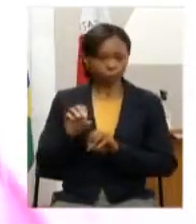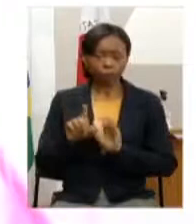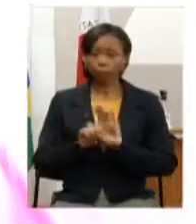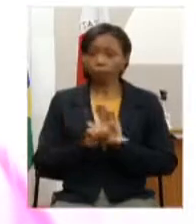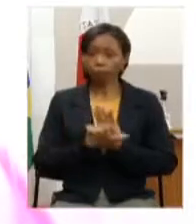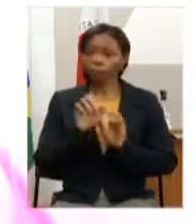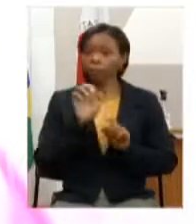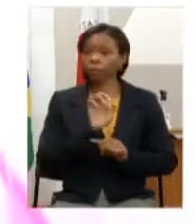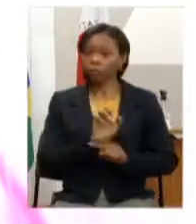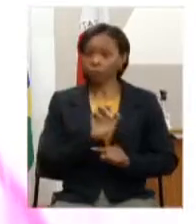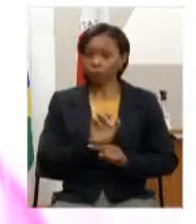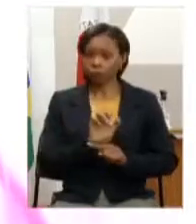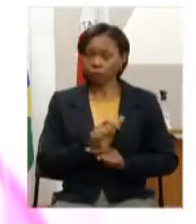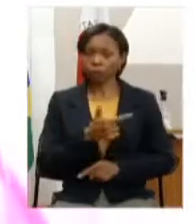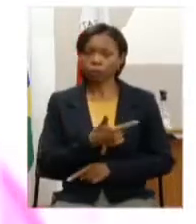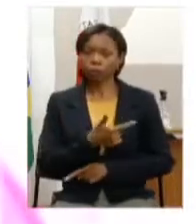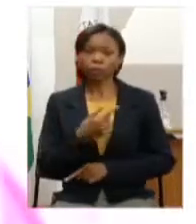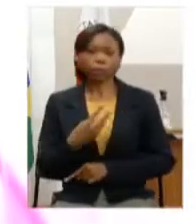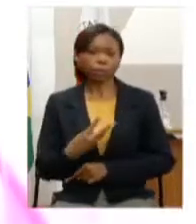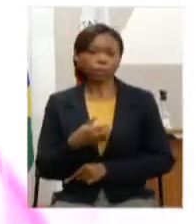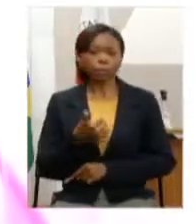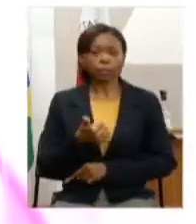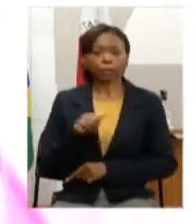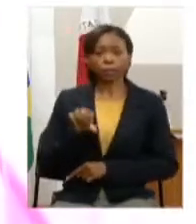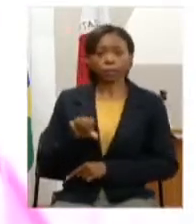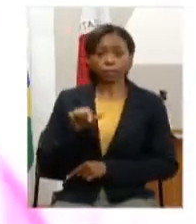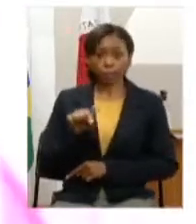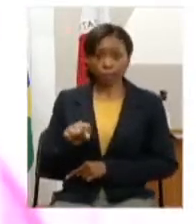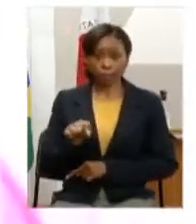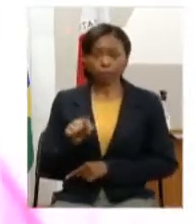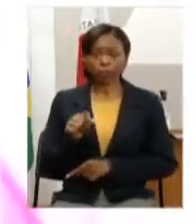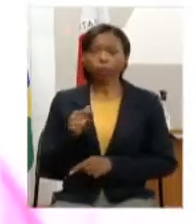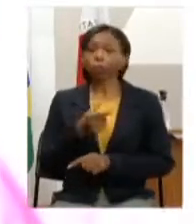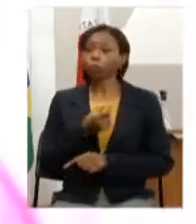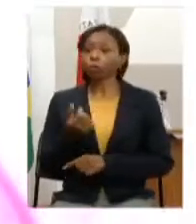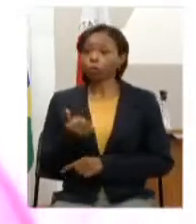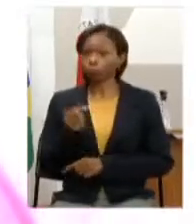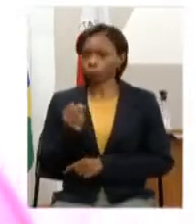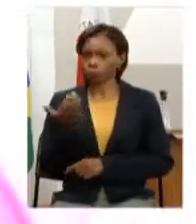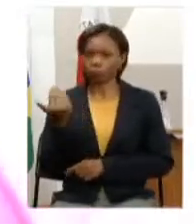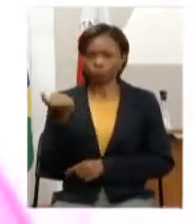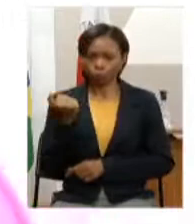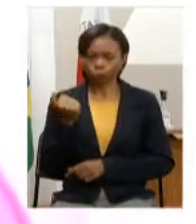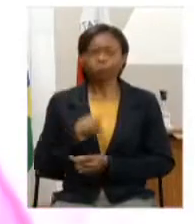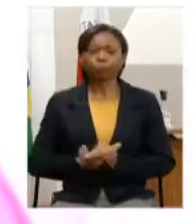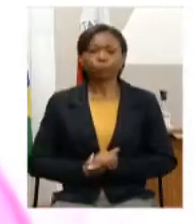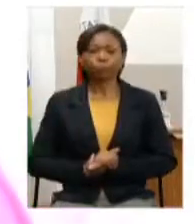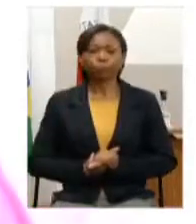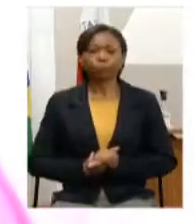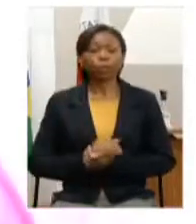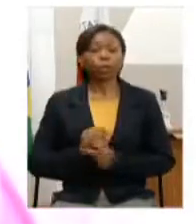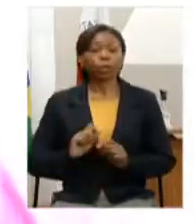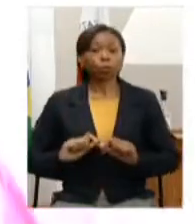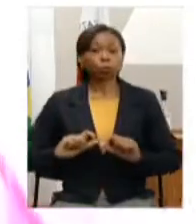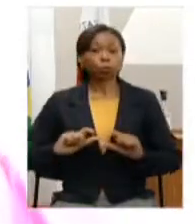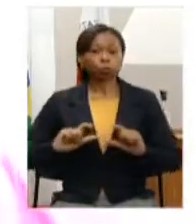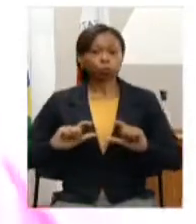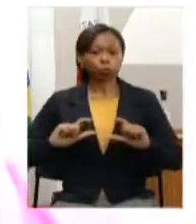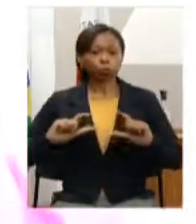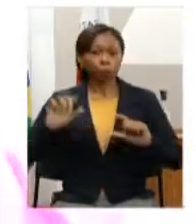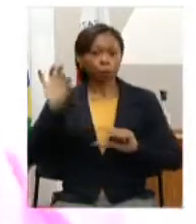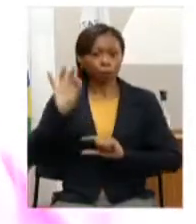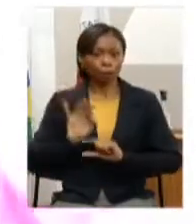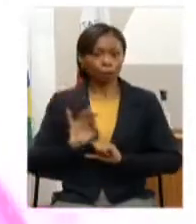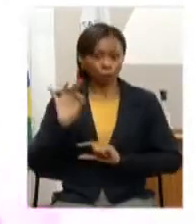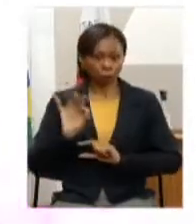Estadual número 23 197 de 2018 e prevê aumento progressivo do percentual mínimo